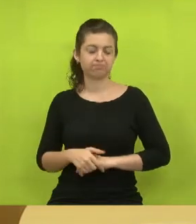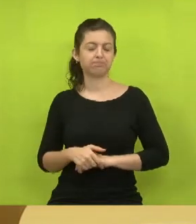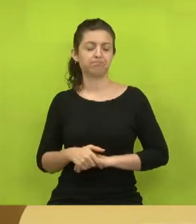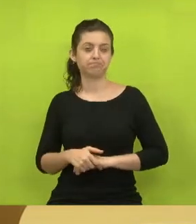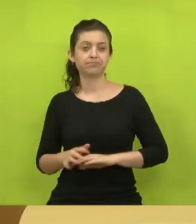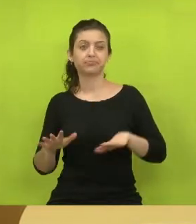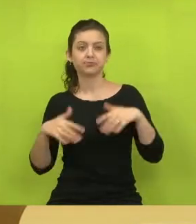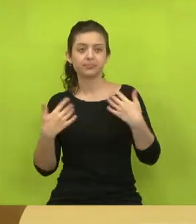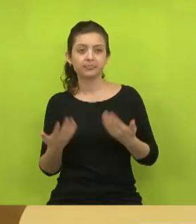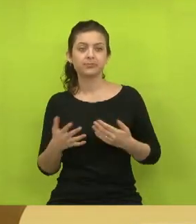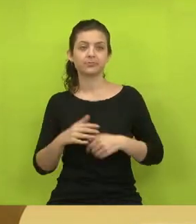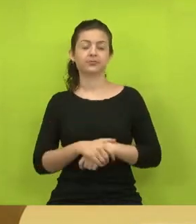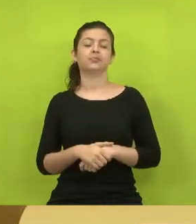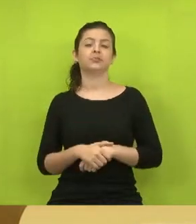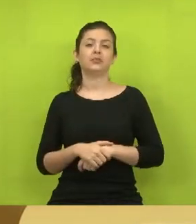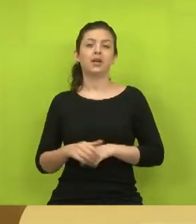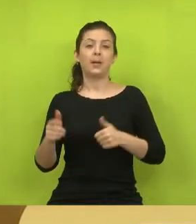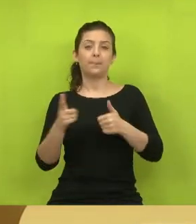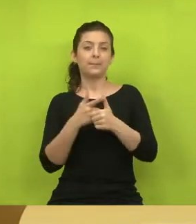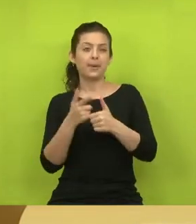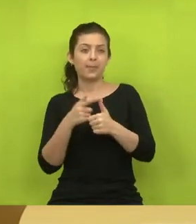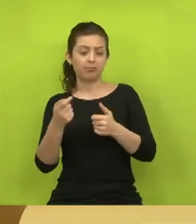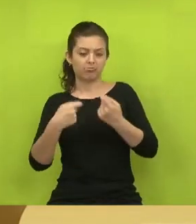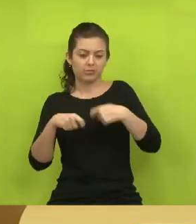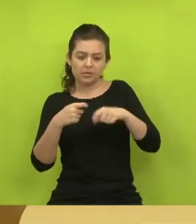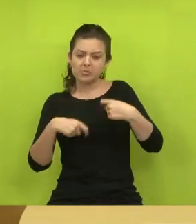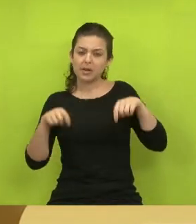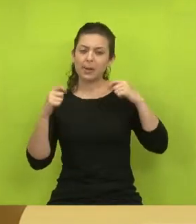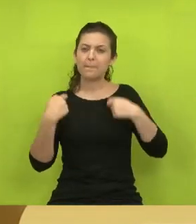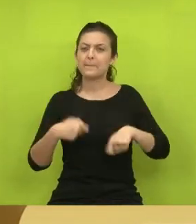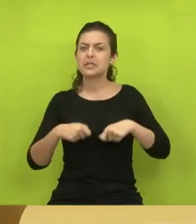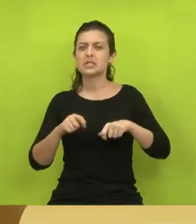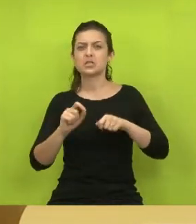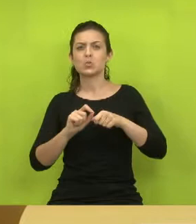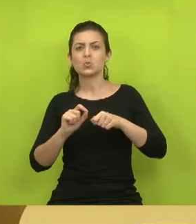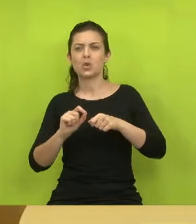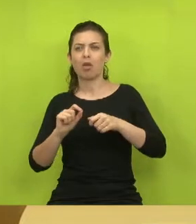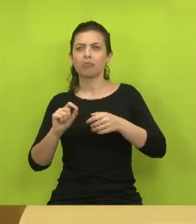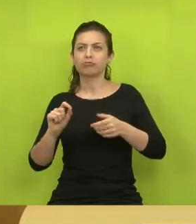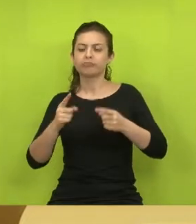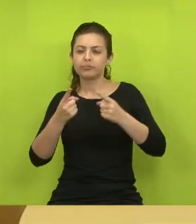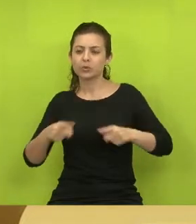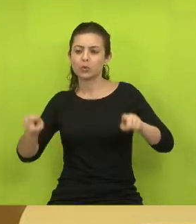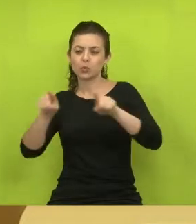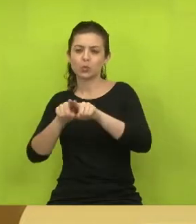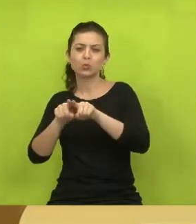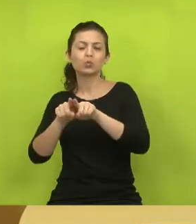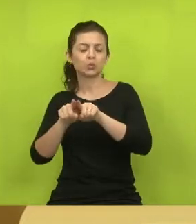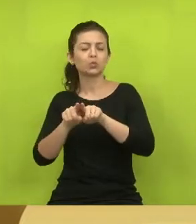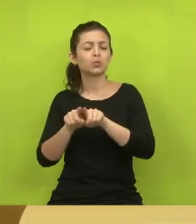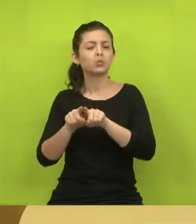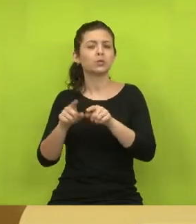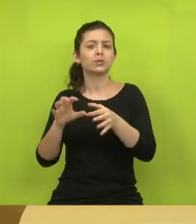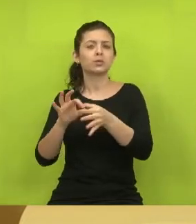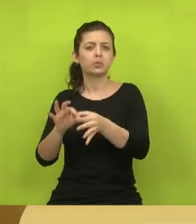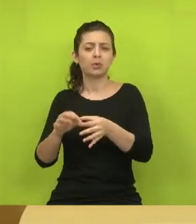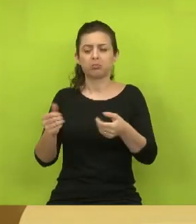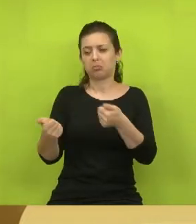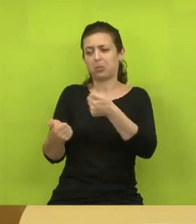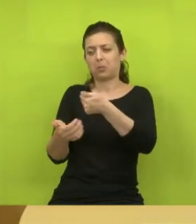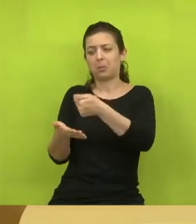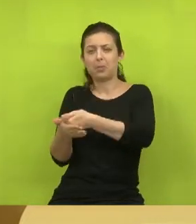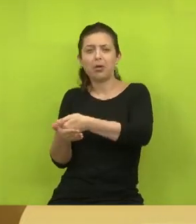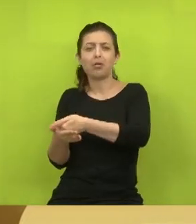Então, já de antemão, a nossa administração poderia fazer o quê? Um convênio e subsidiar